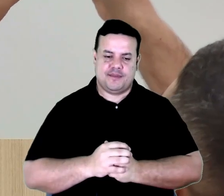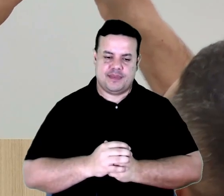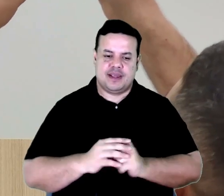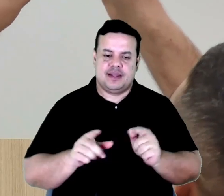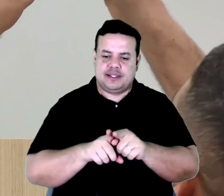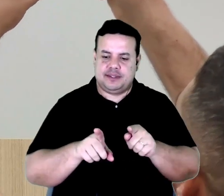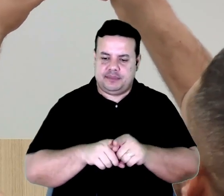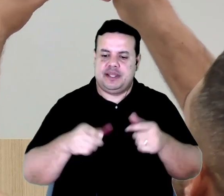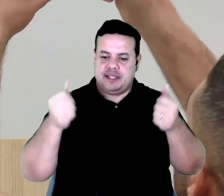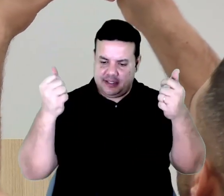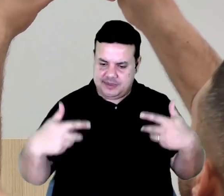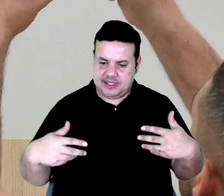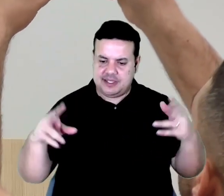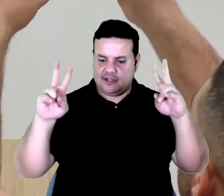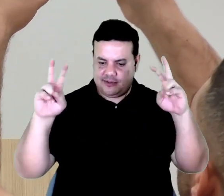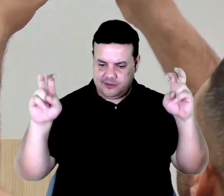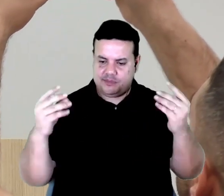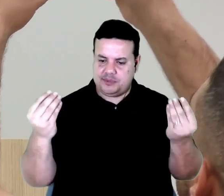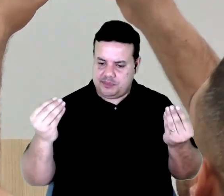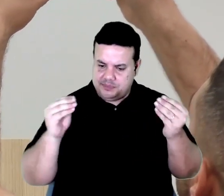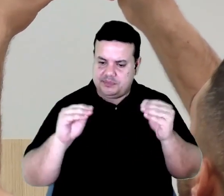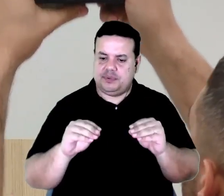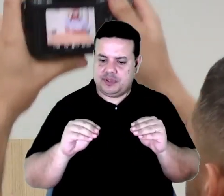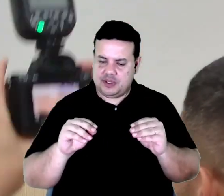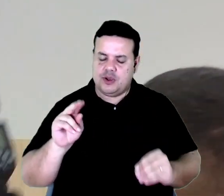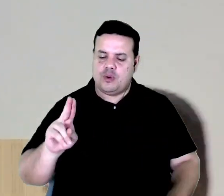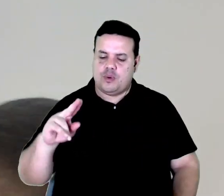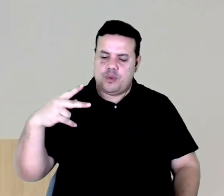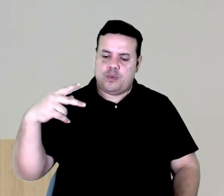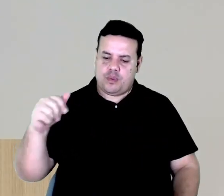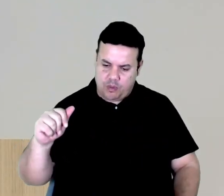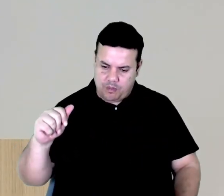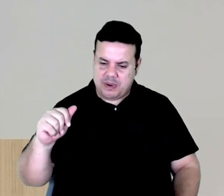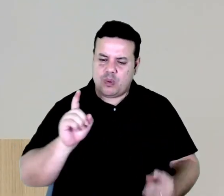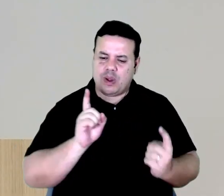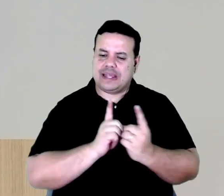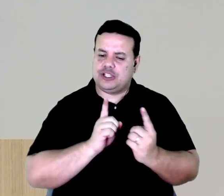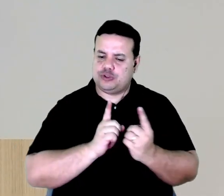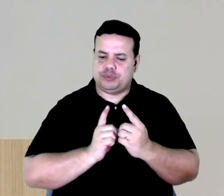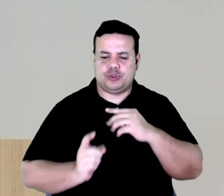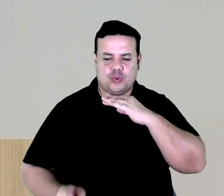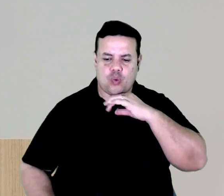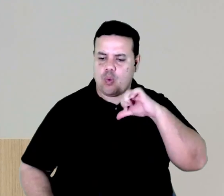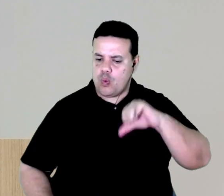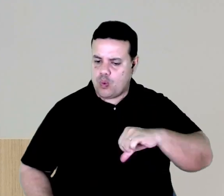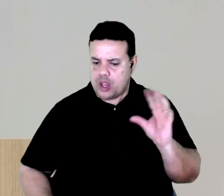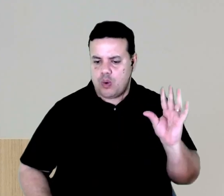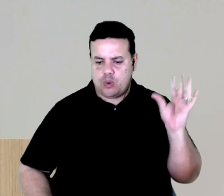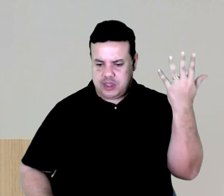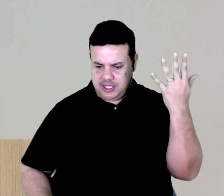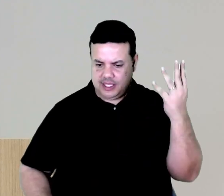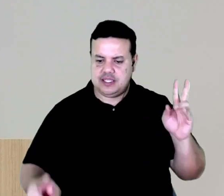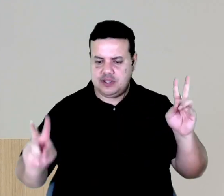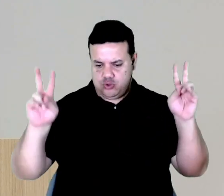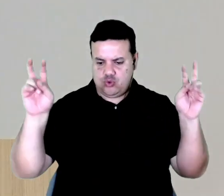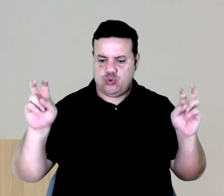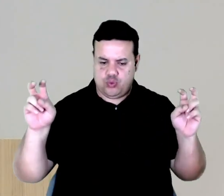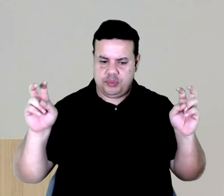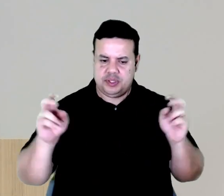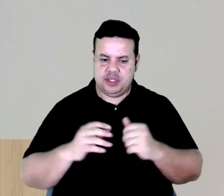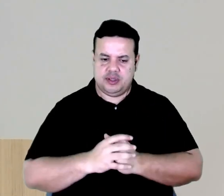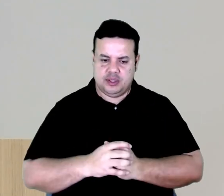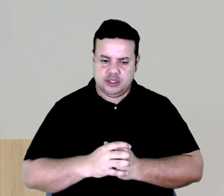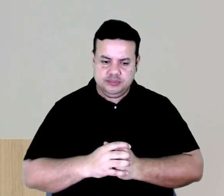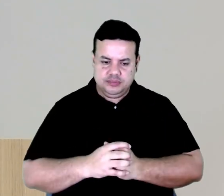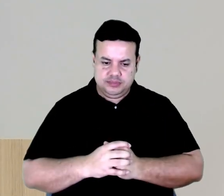umas publicações que teve sobre o UPA, o mau atendimento que está acontecendo ali, sobre, não sabemos,